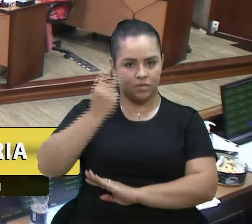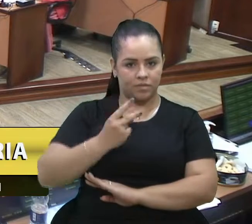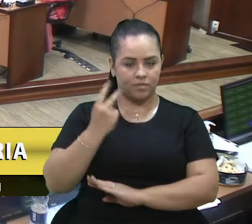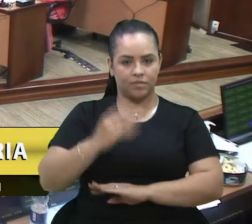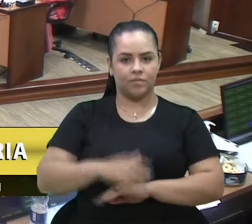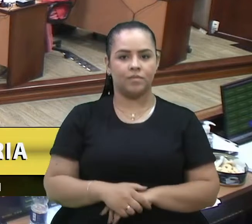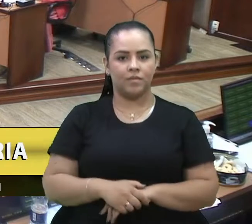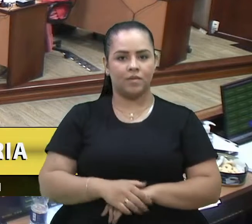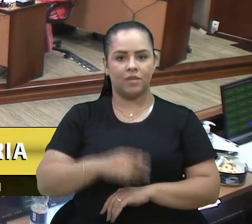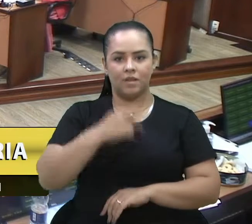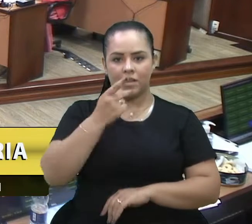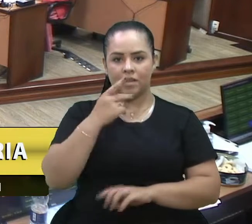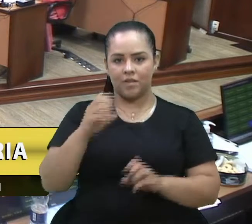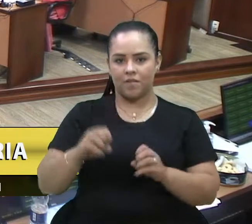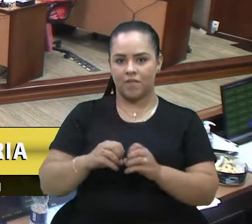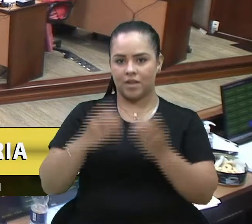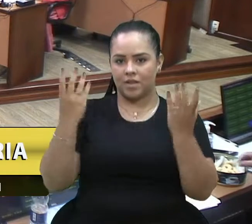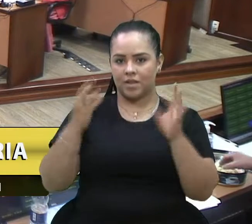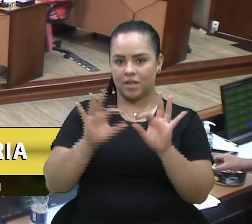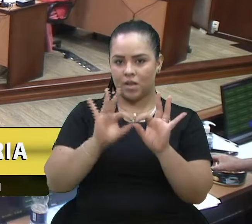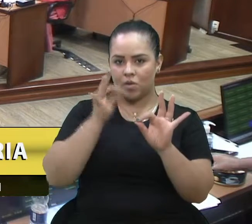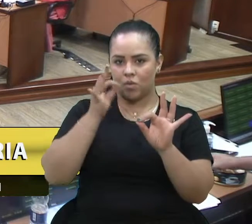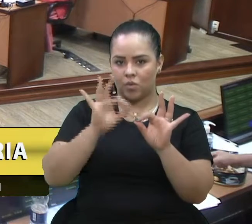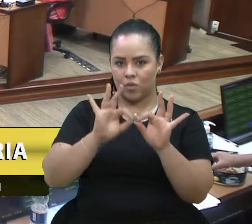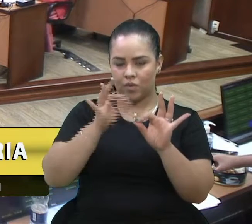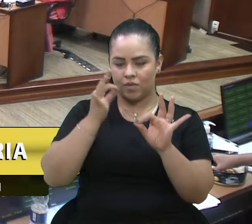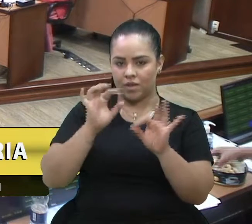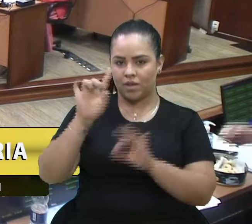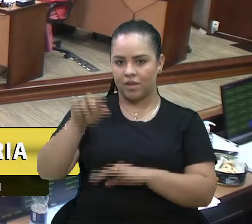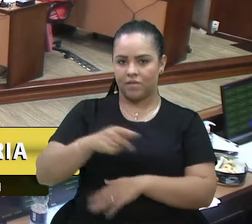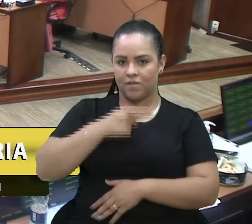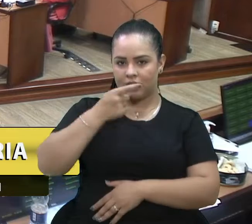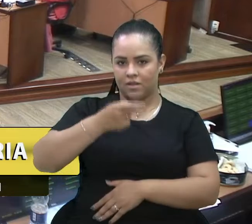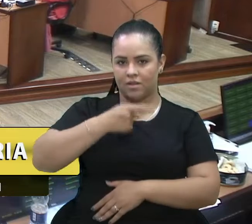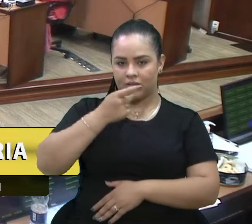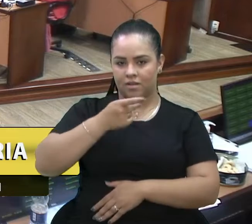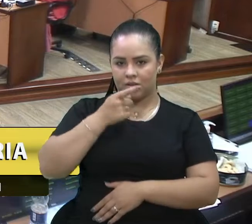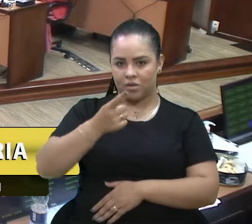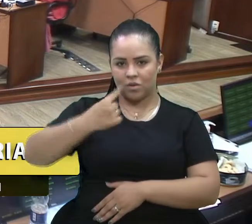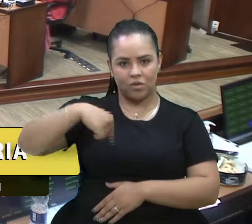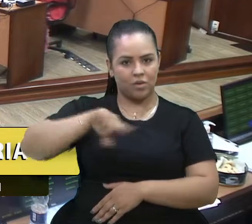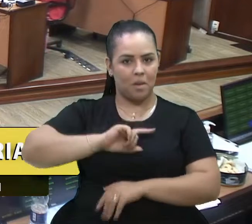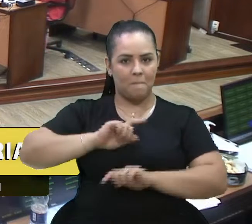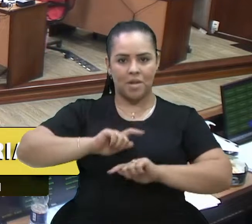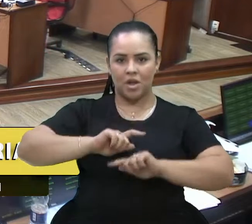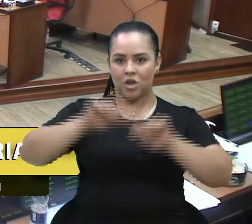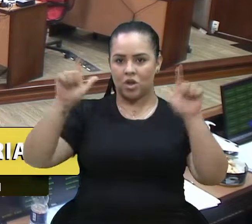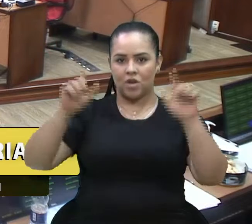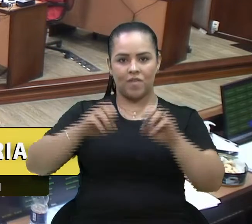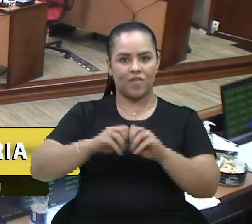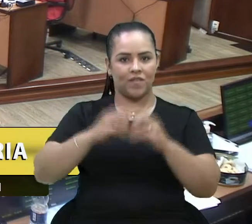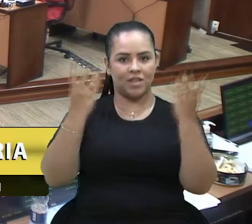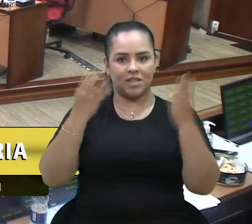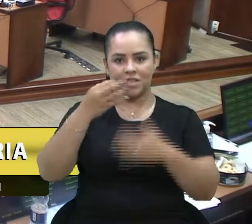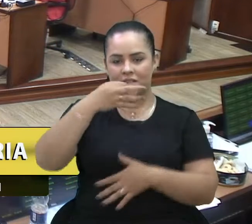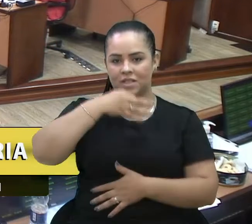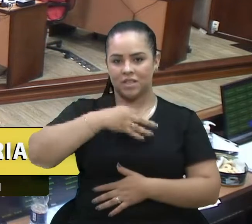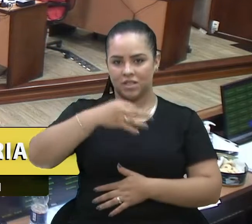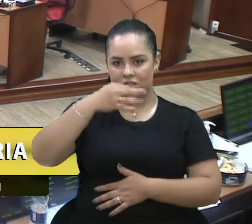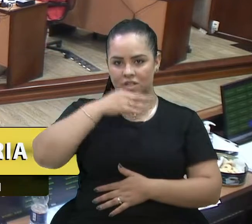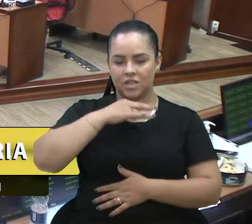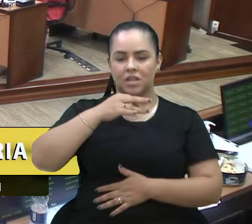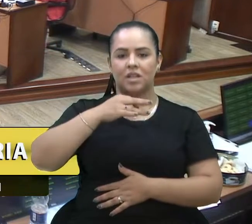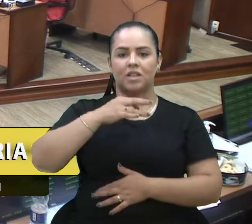falar da festa da uva é falar da nossa maior festa de Caxias do Sul, da